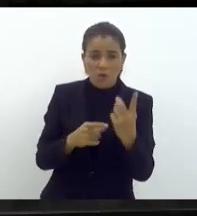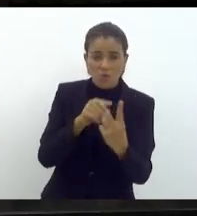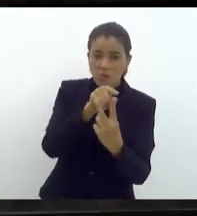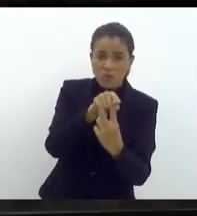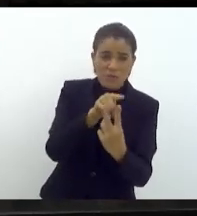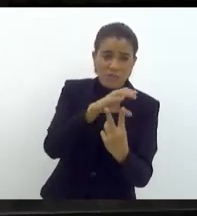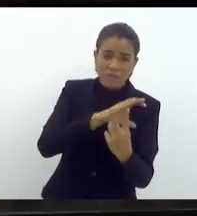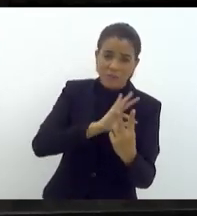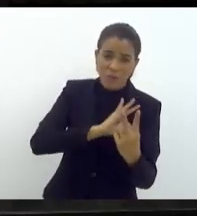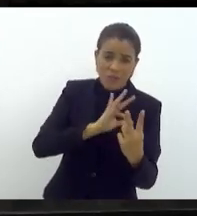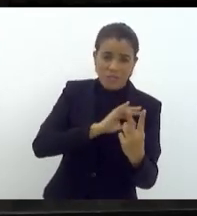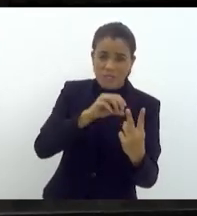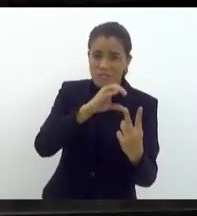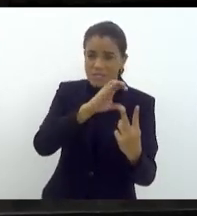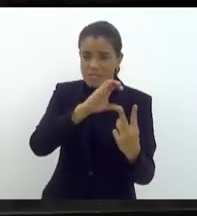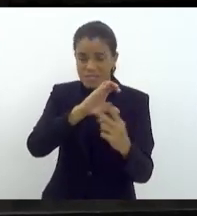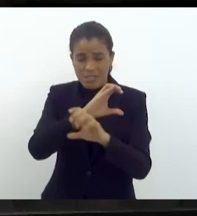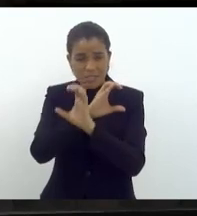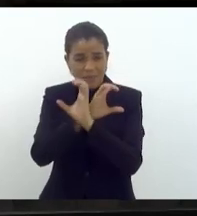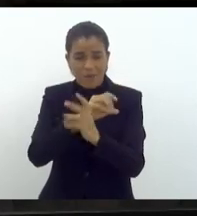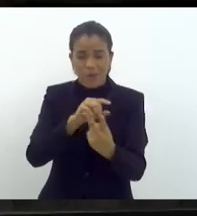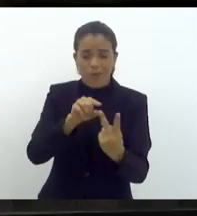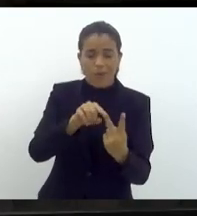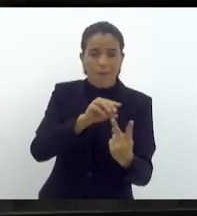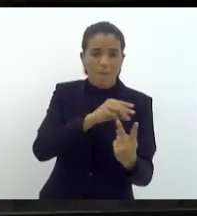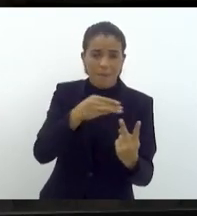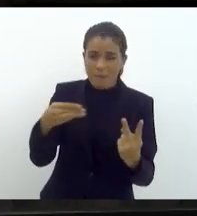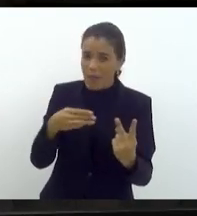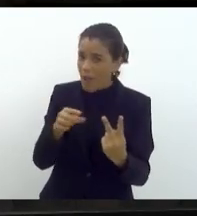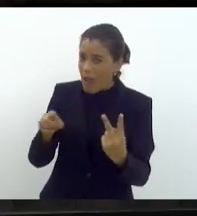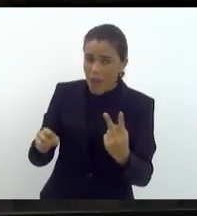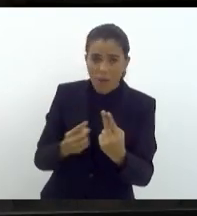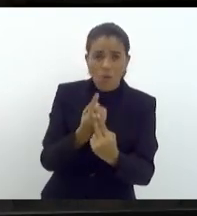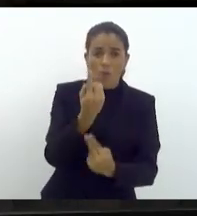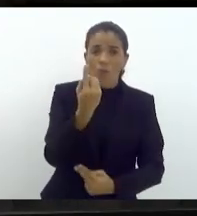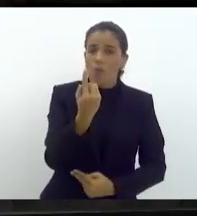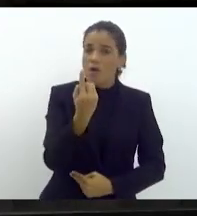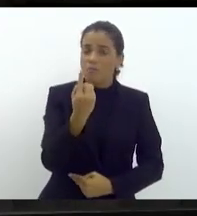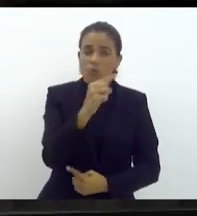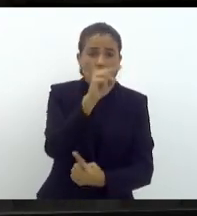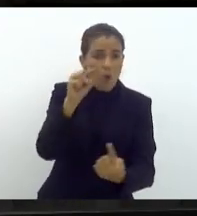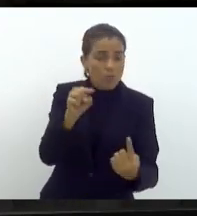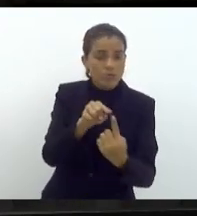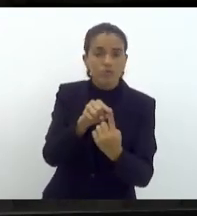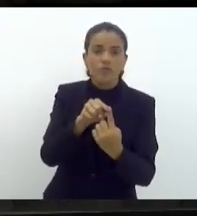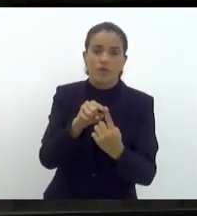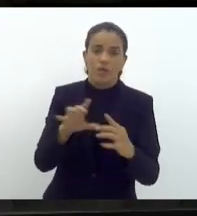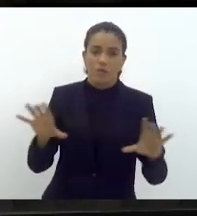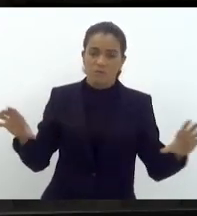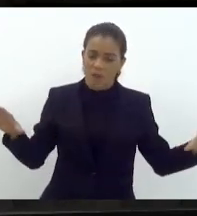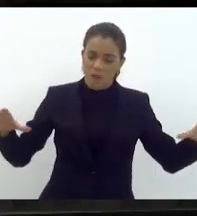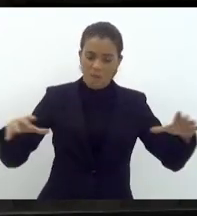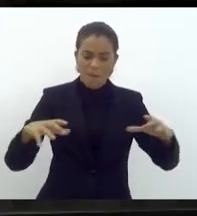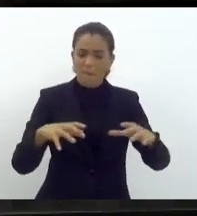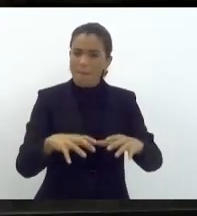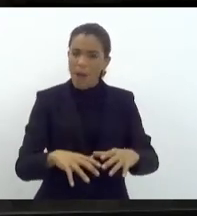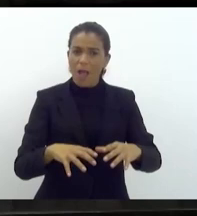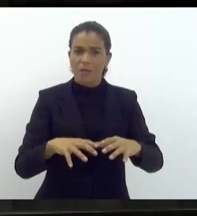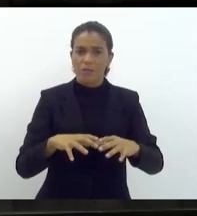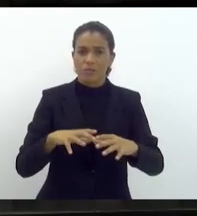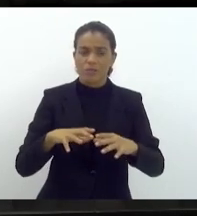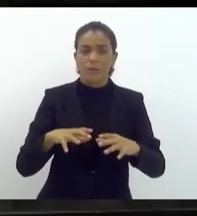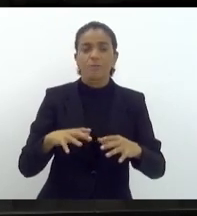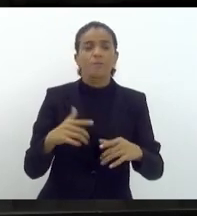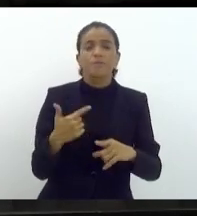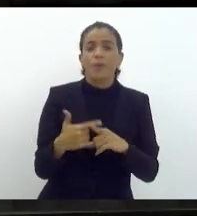E nós precisamos lutar juntos com isso. Precisamos no objetivo só trazer todas as Polícias para junto, todas as Forças de Segurança juntas,